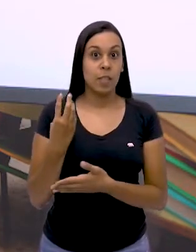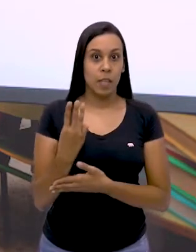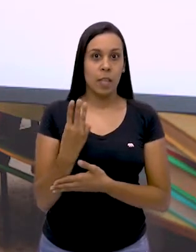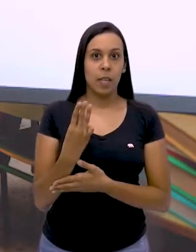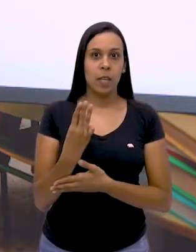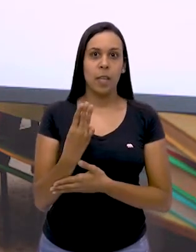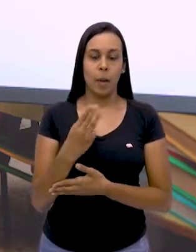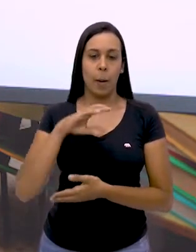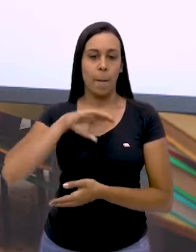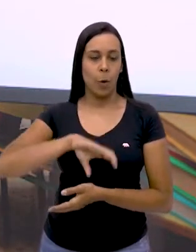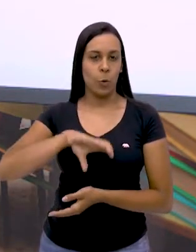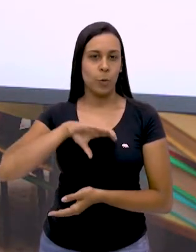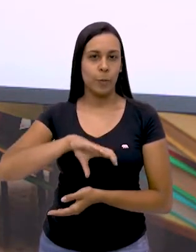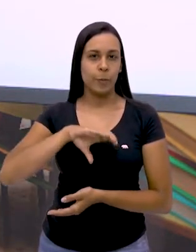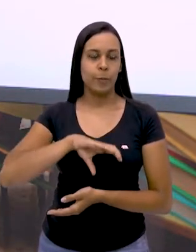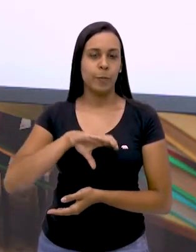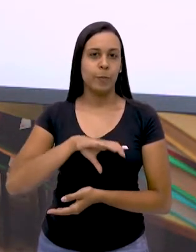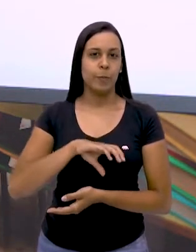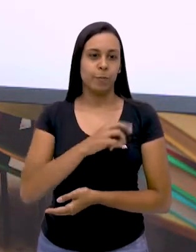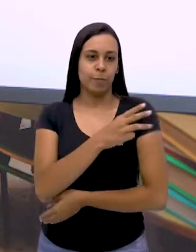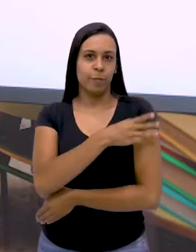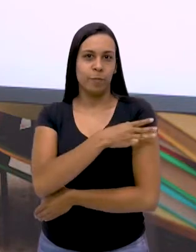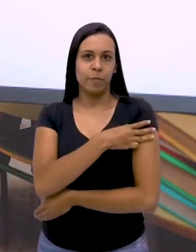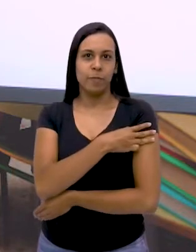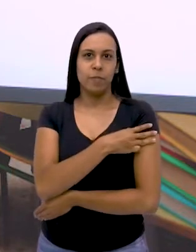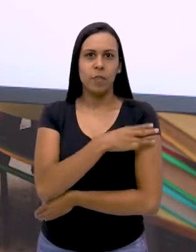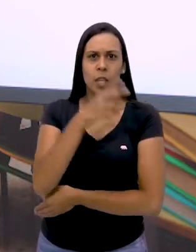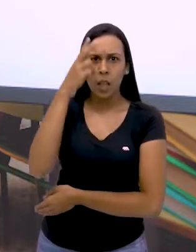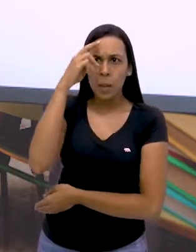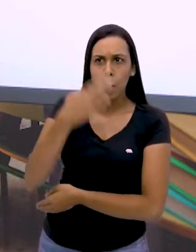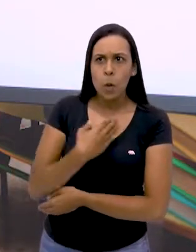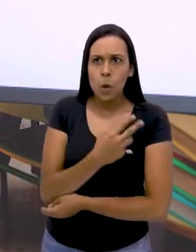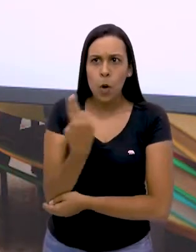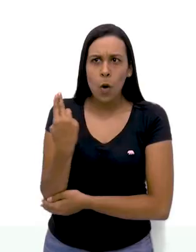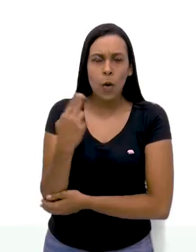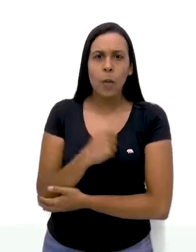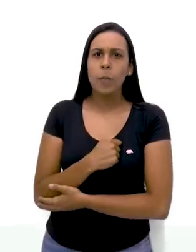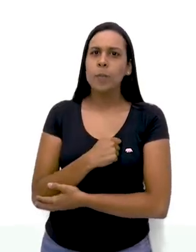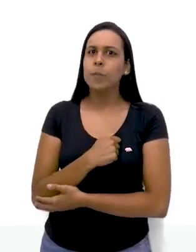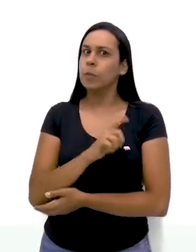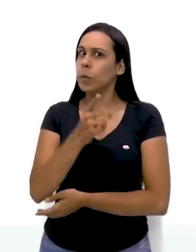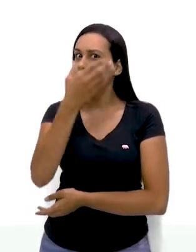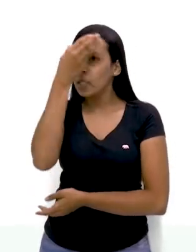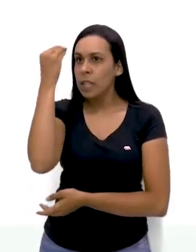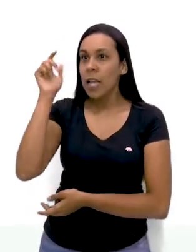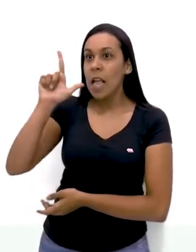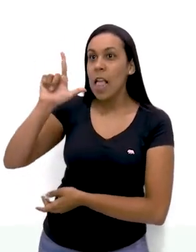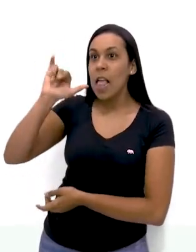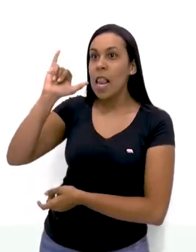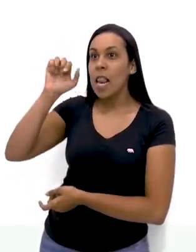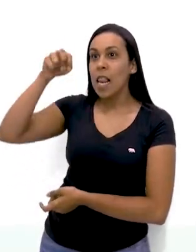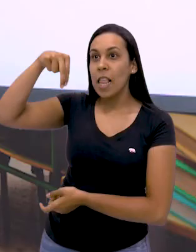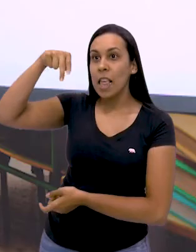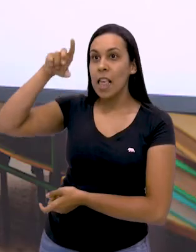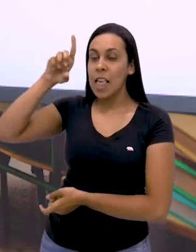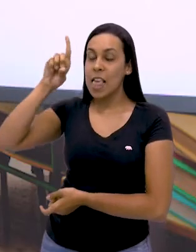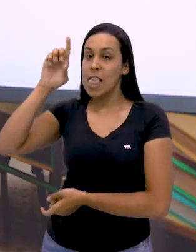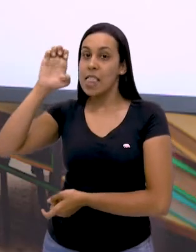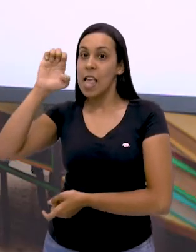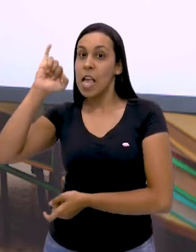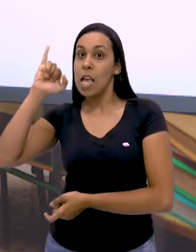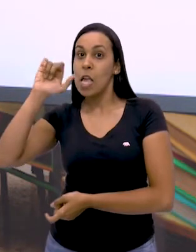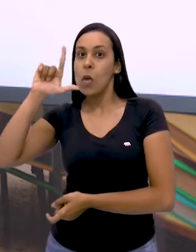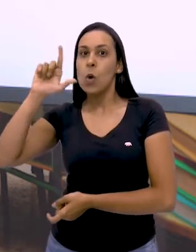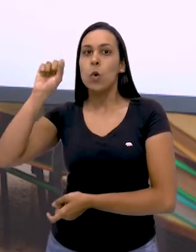de língua portuguesa do terceiro ano. Então, lembrado do meu nome, não isso? Não esquece, é Linde Wilson, ok?